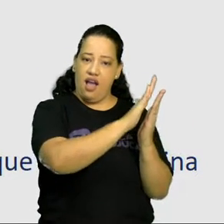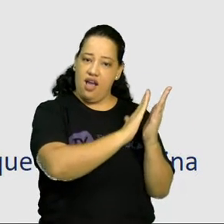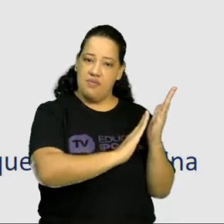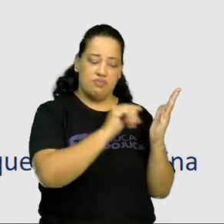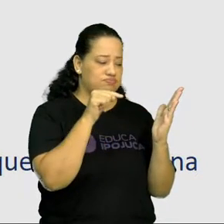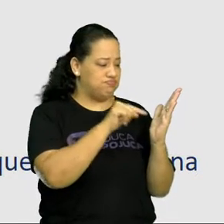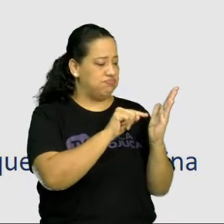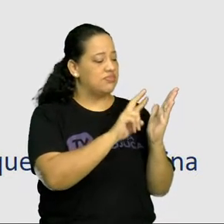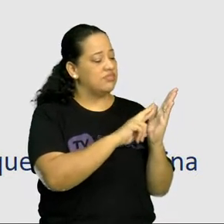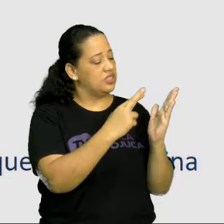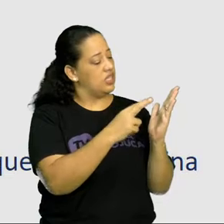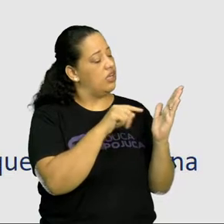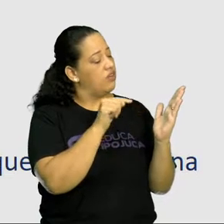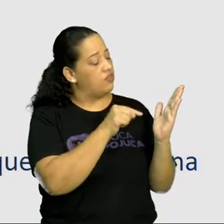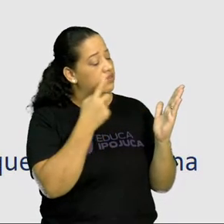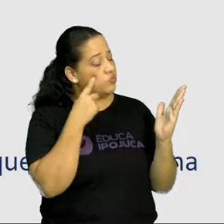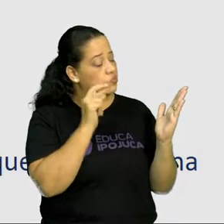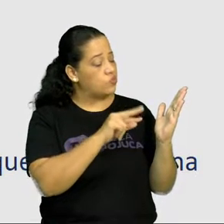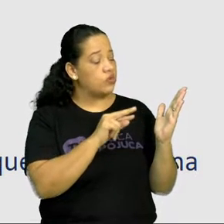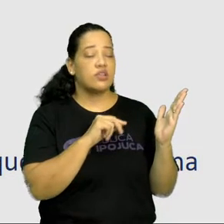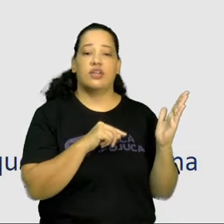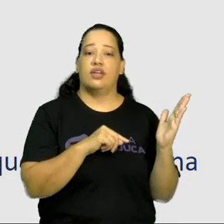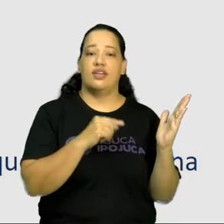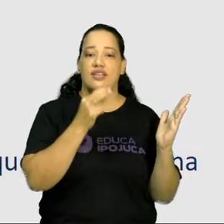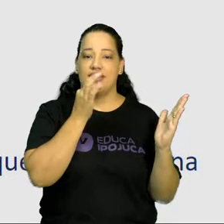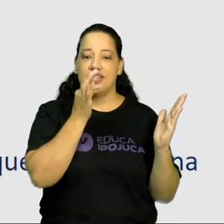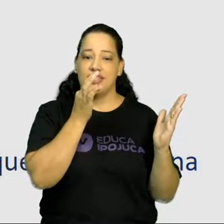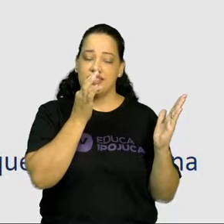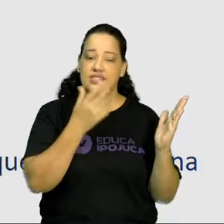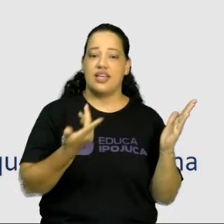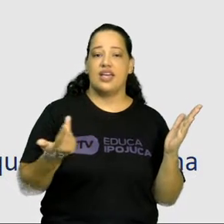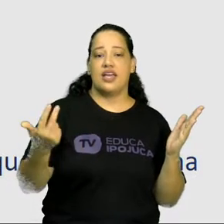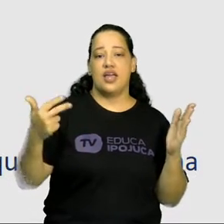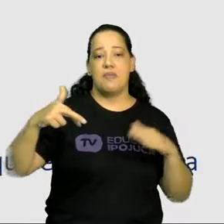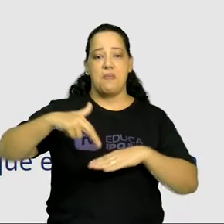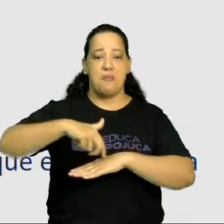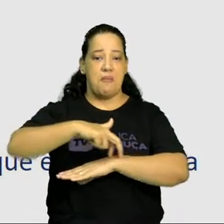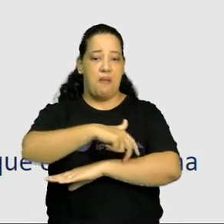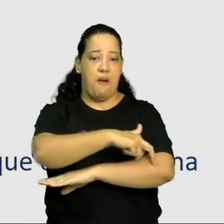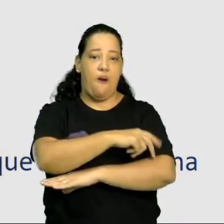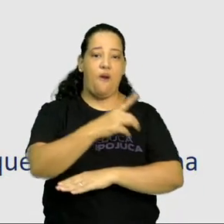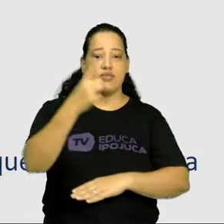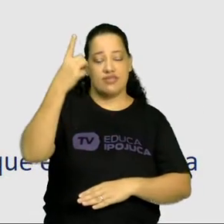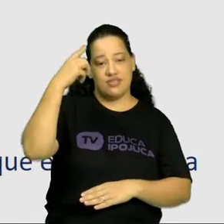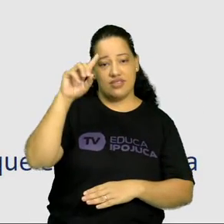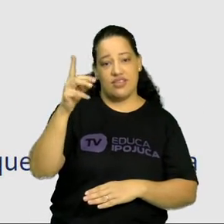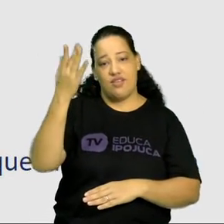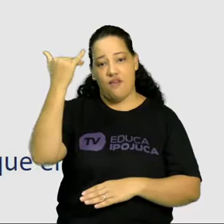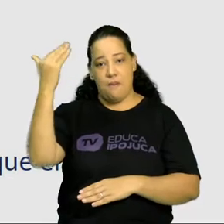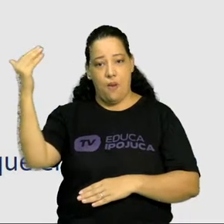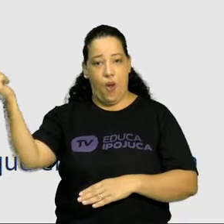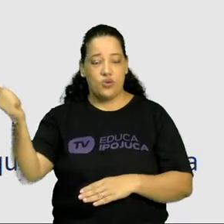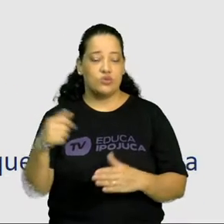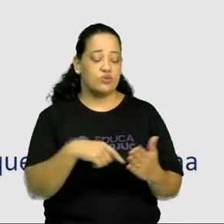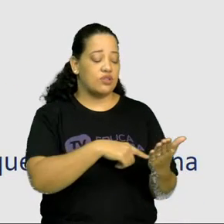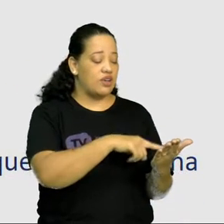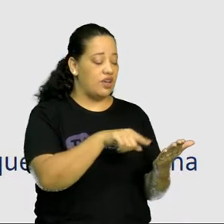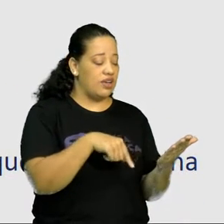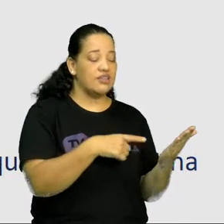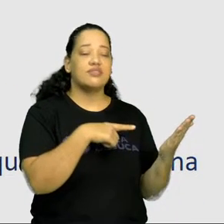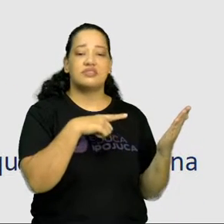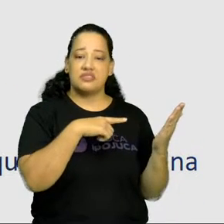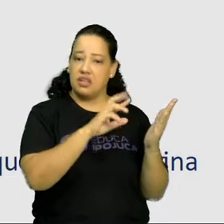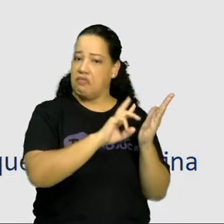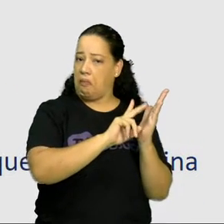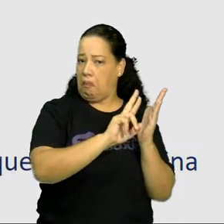aqui, que é um gênero mais expositivo, de moda, né? Do dia a dia dos artistas, mas existem vários tipos de capa